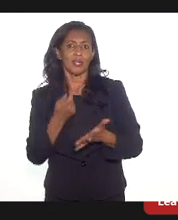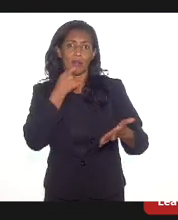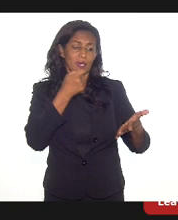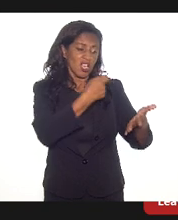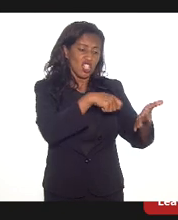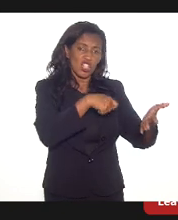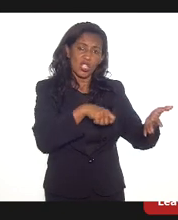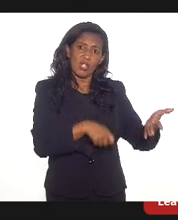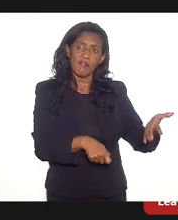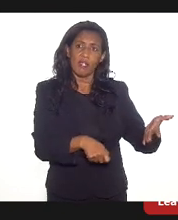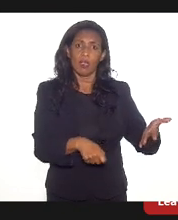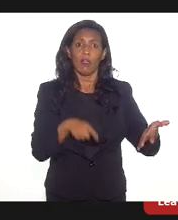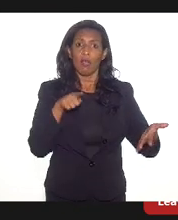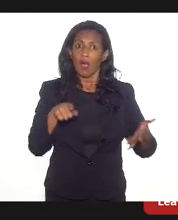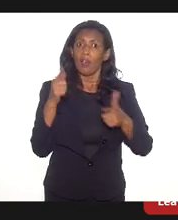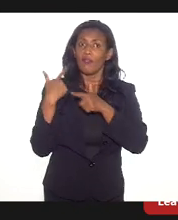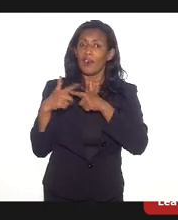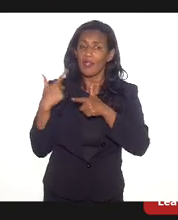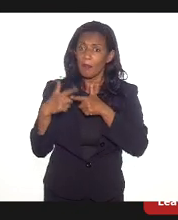problema lá